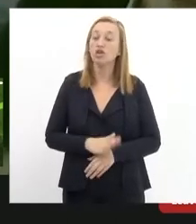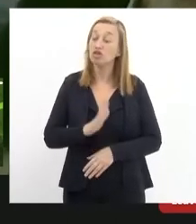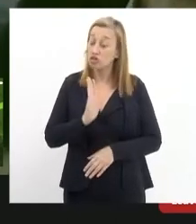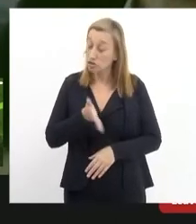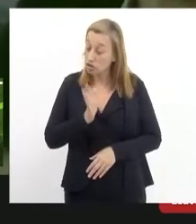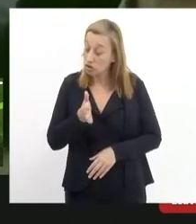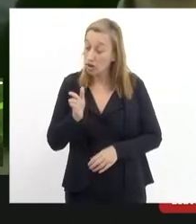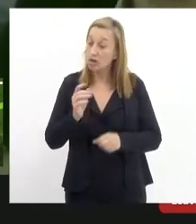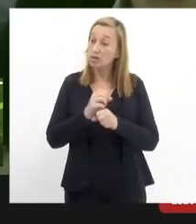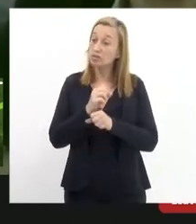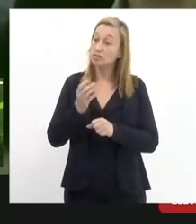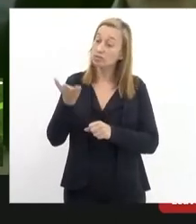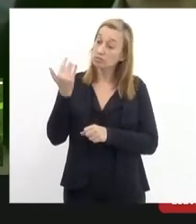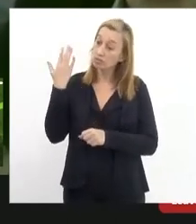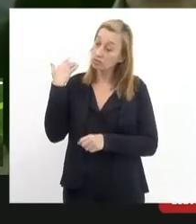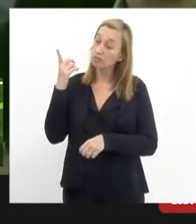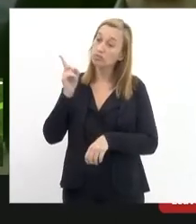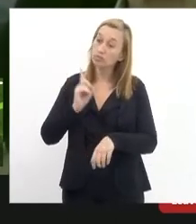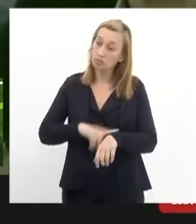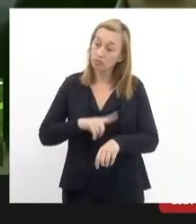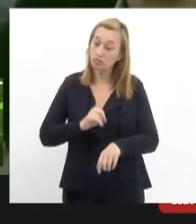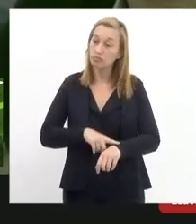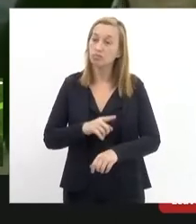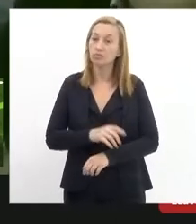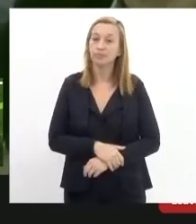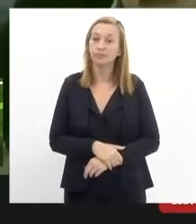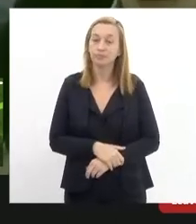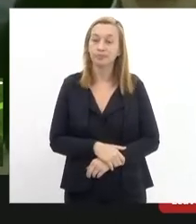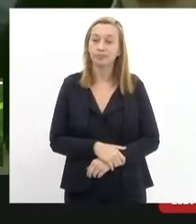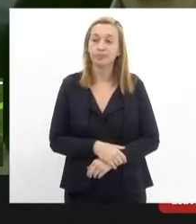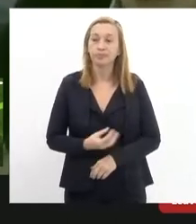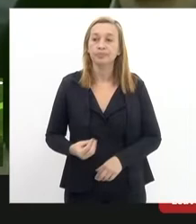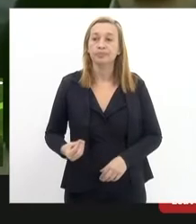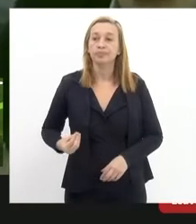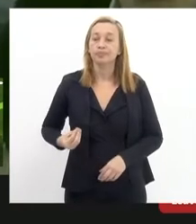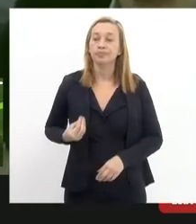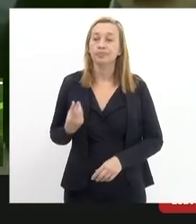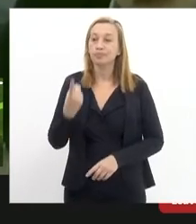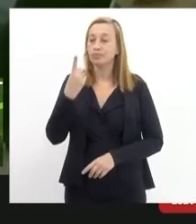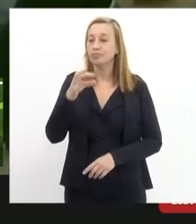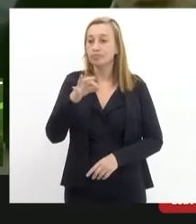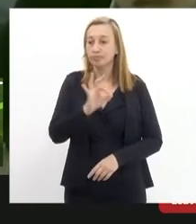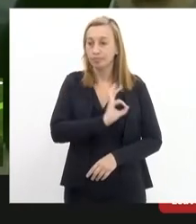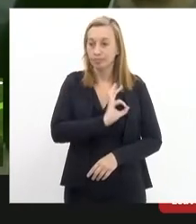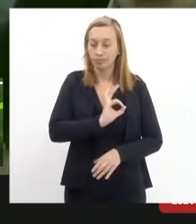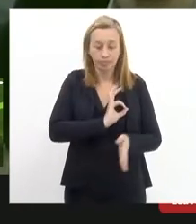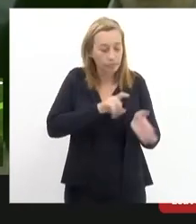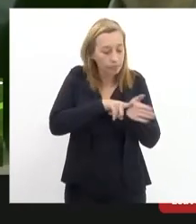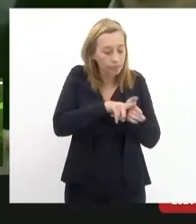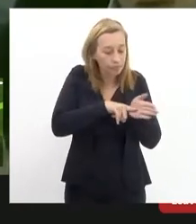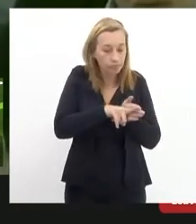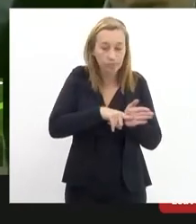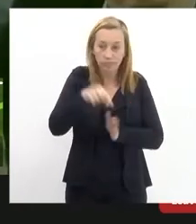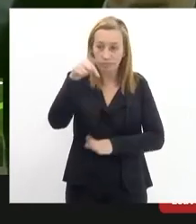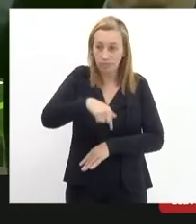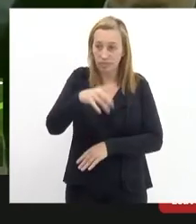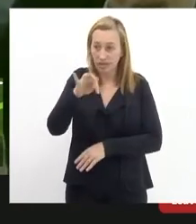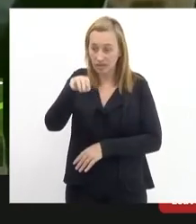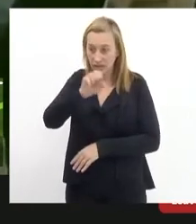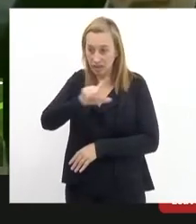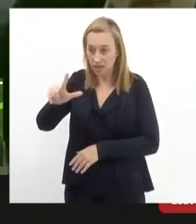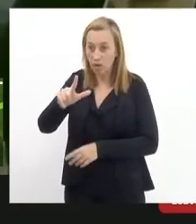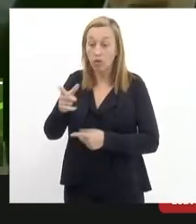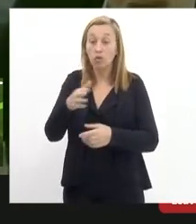algum tempo atrás a vinda de um perito aqui na central onde os assuntos